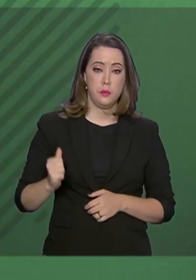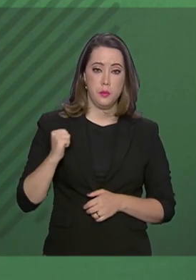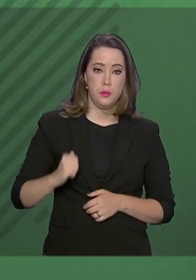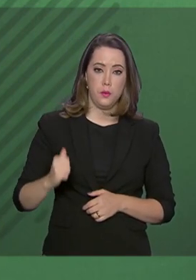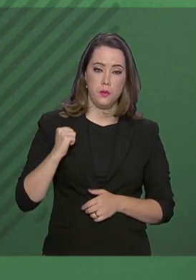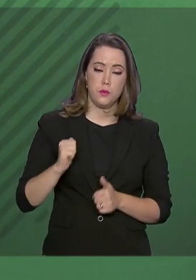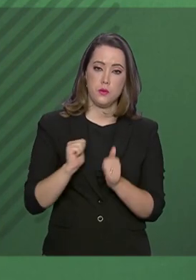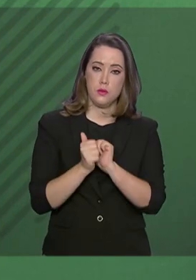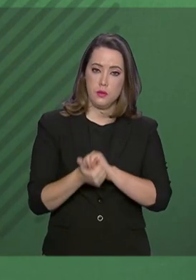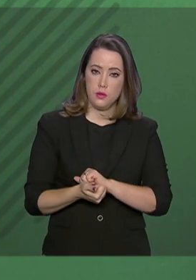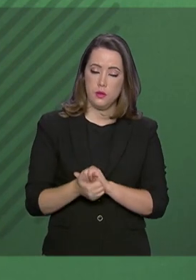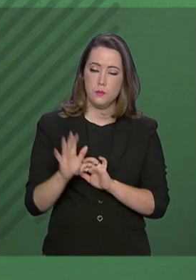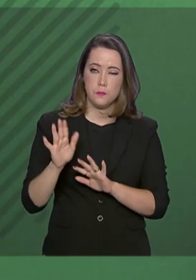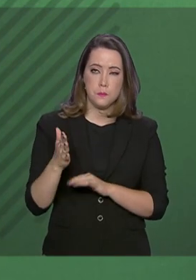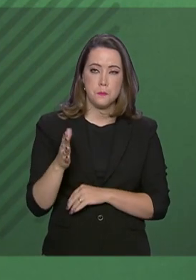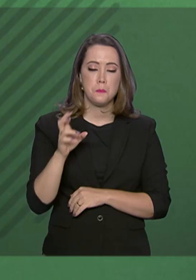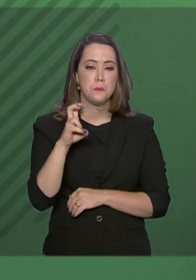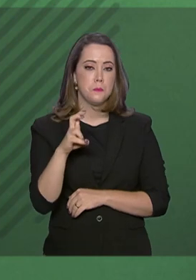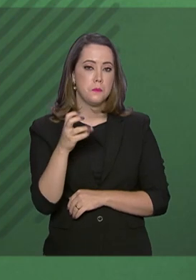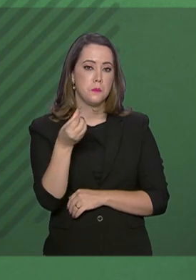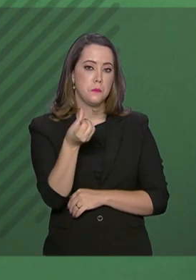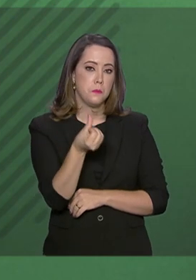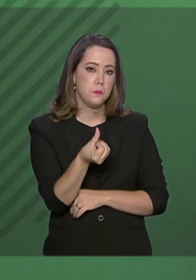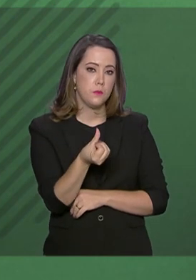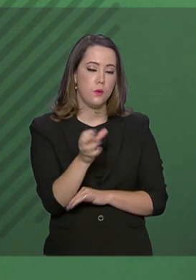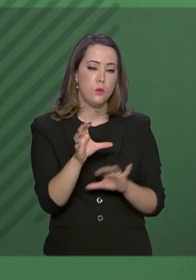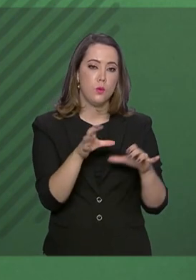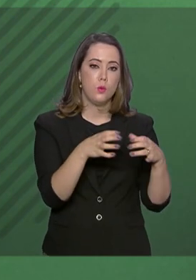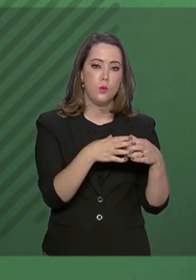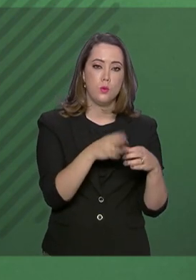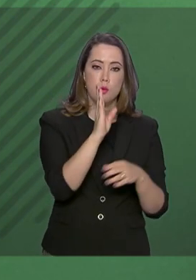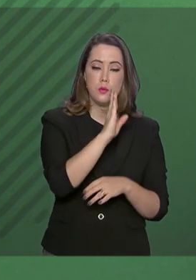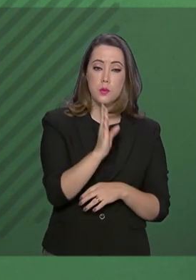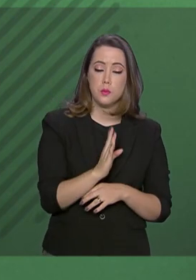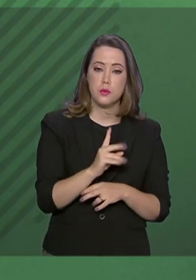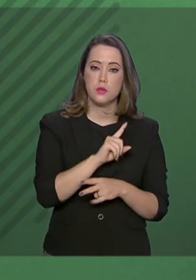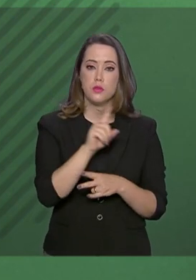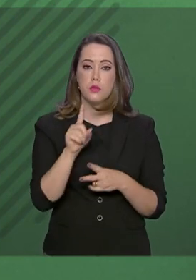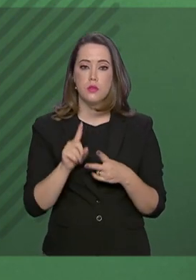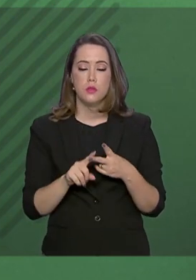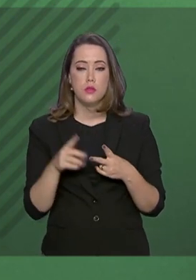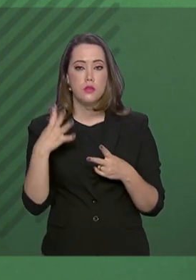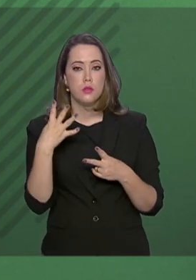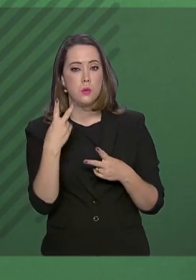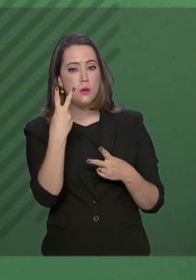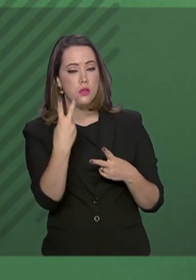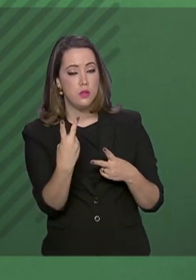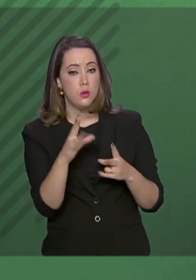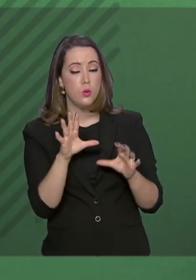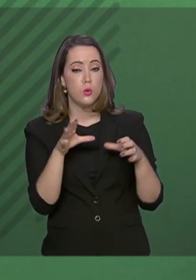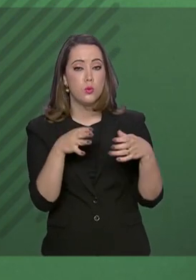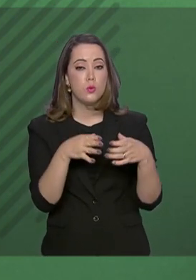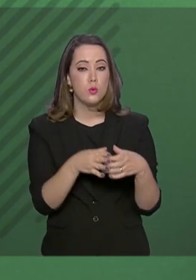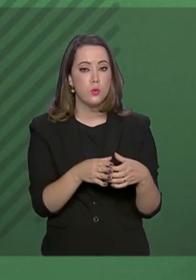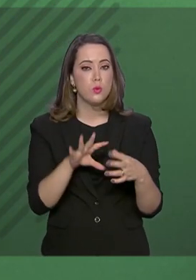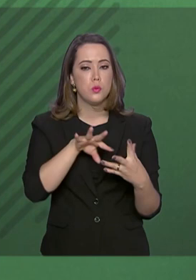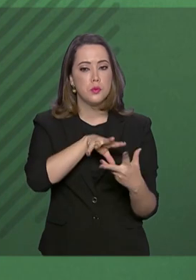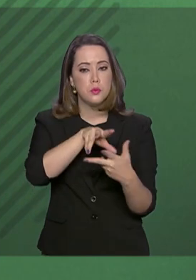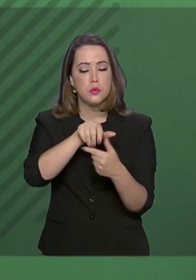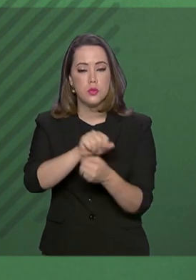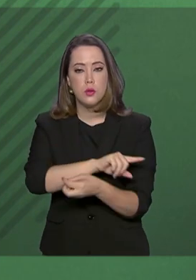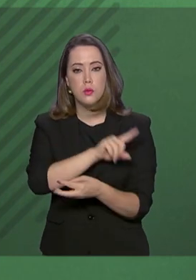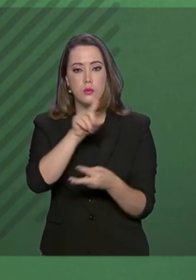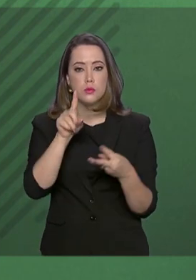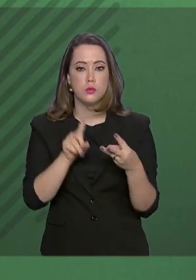Atleta, sendo 56 da categoria nacional, 42 da categoria internacional,